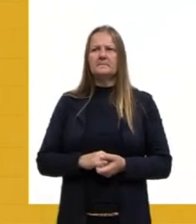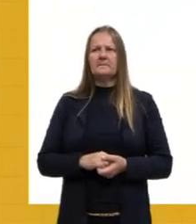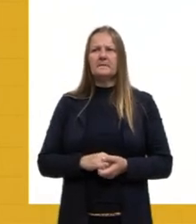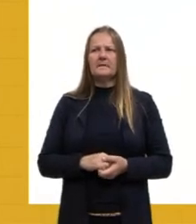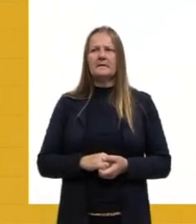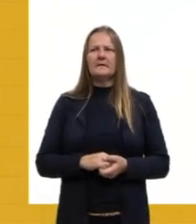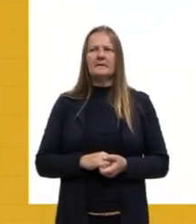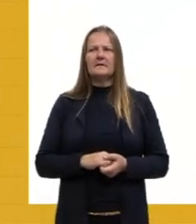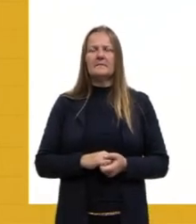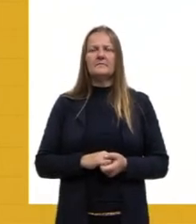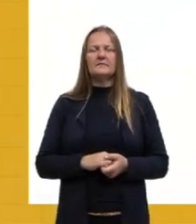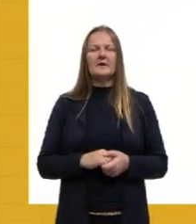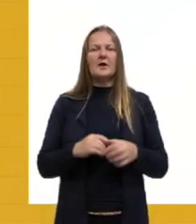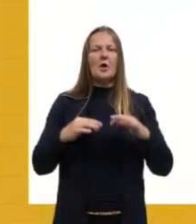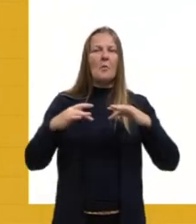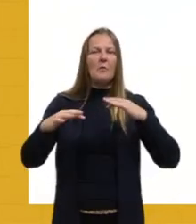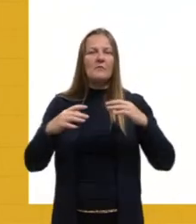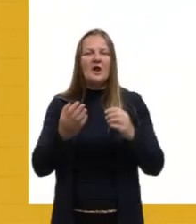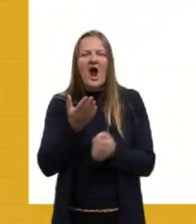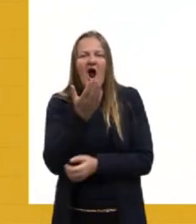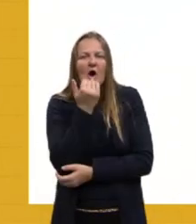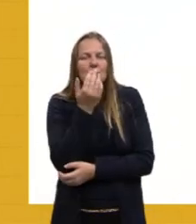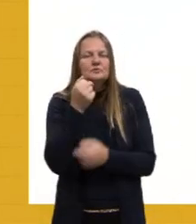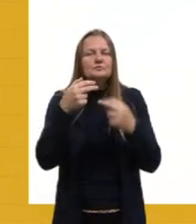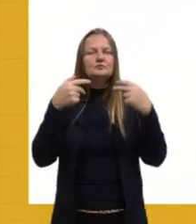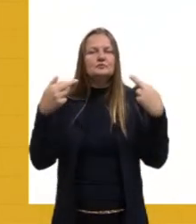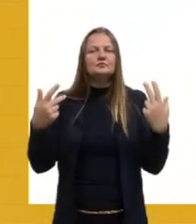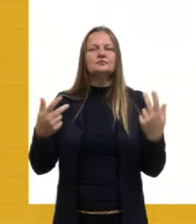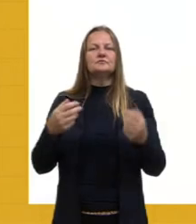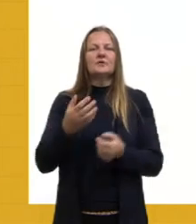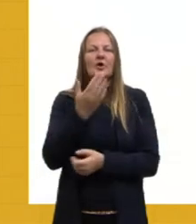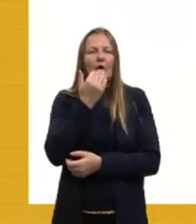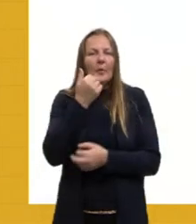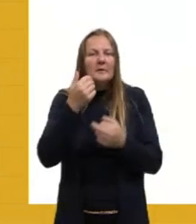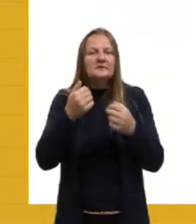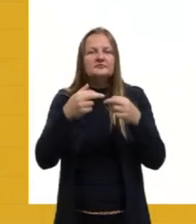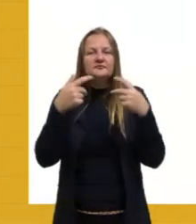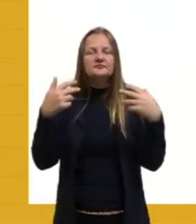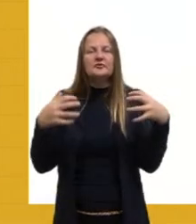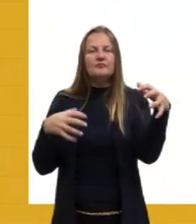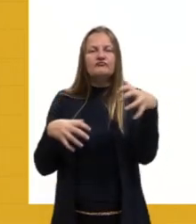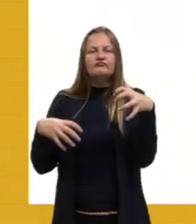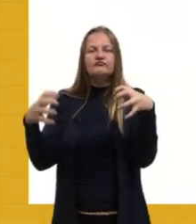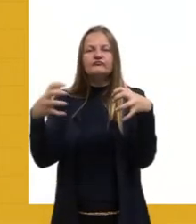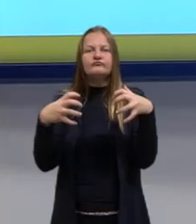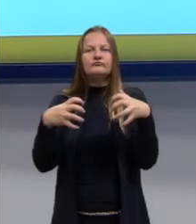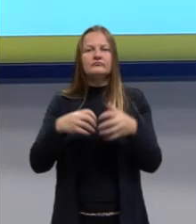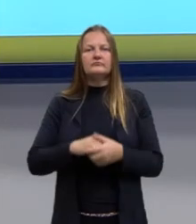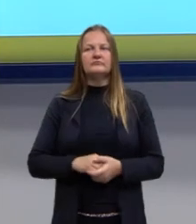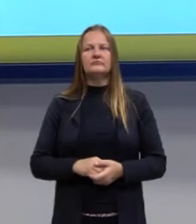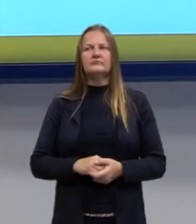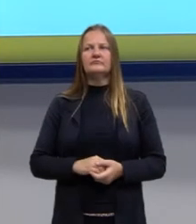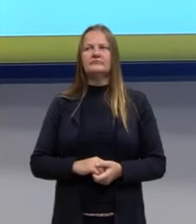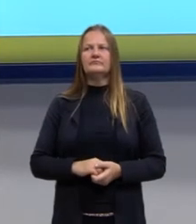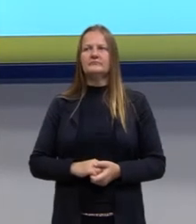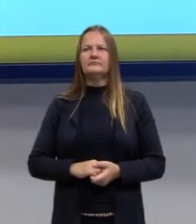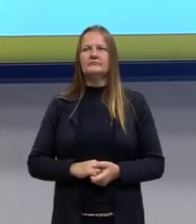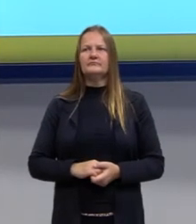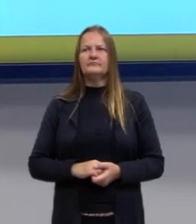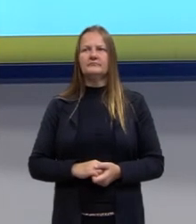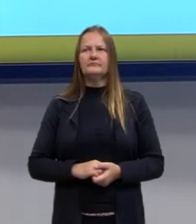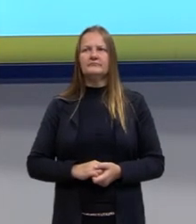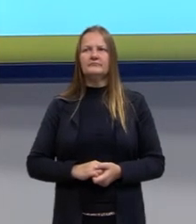ela se movimenta, né? Ela vai estar disseminando ali as sementes por onde ela passa, né?